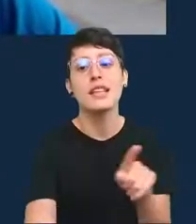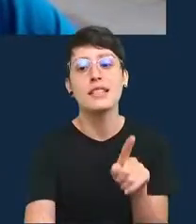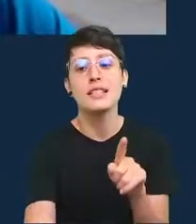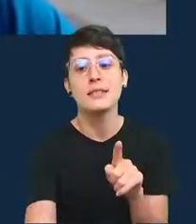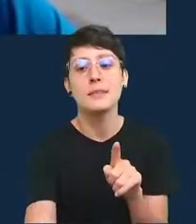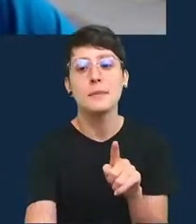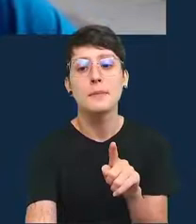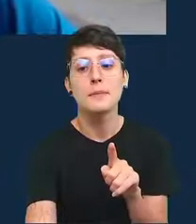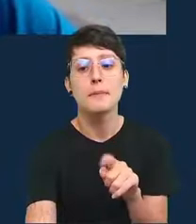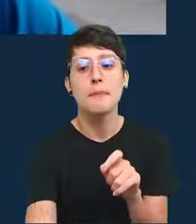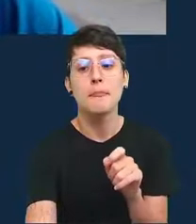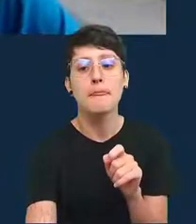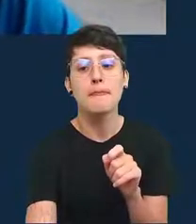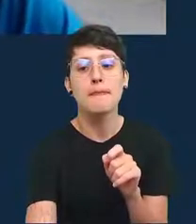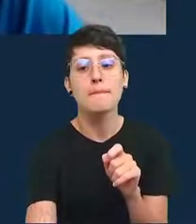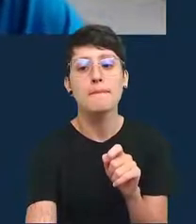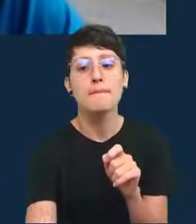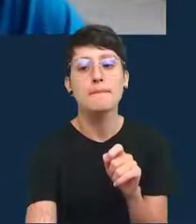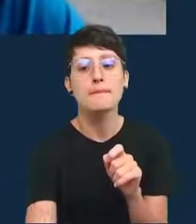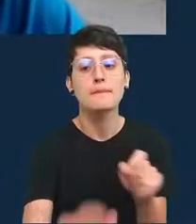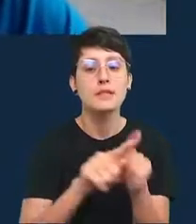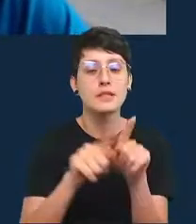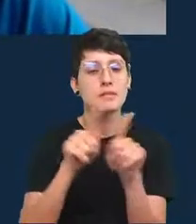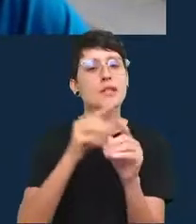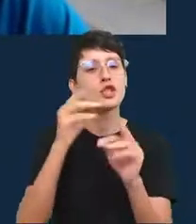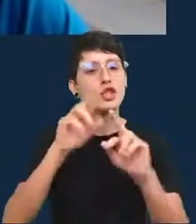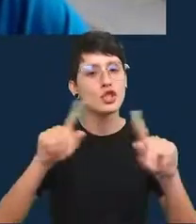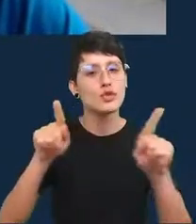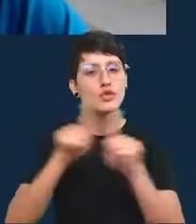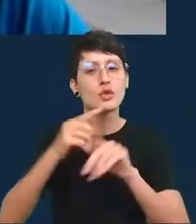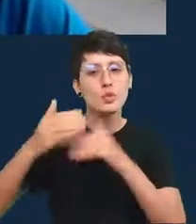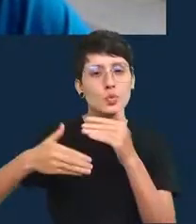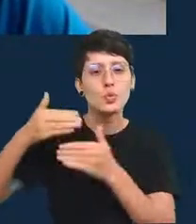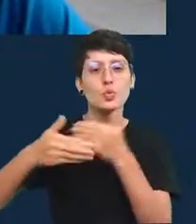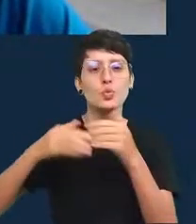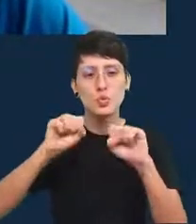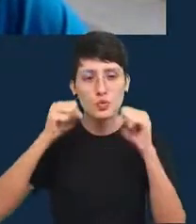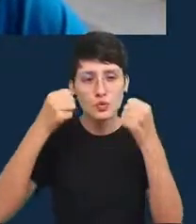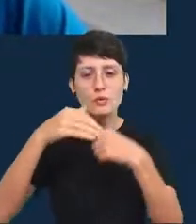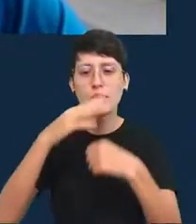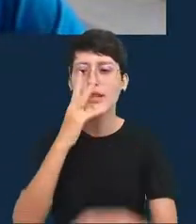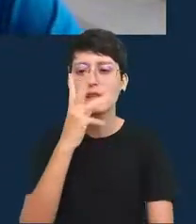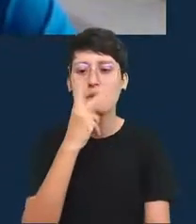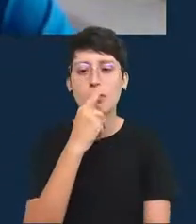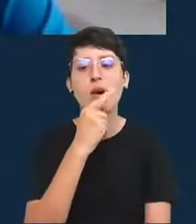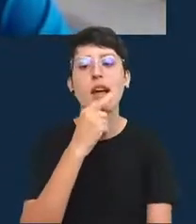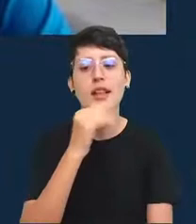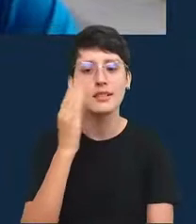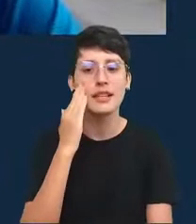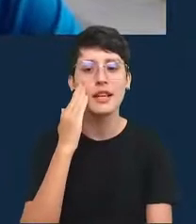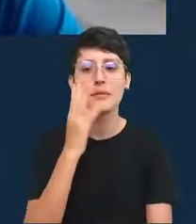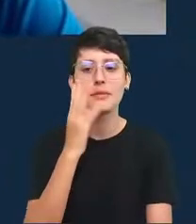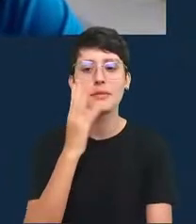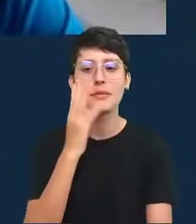diferente lá é justamente a alocação de recursos para esses esforços mais longos que acontecem por mais tempo